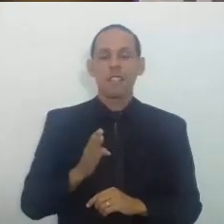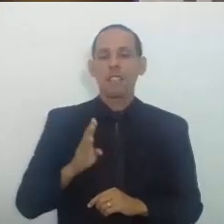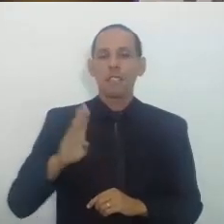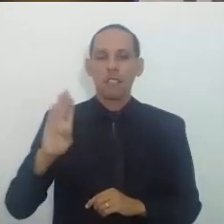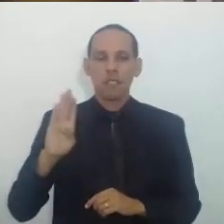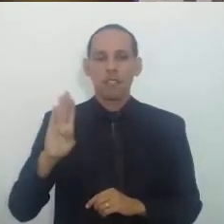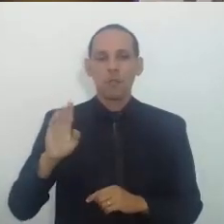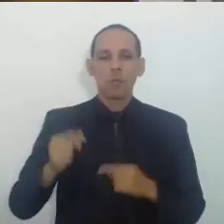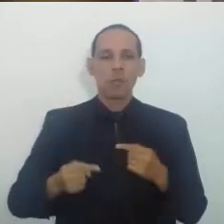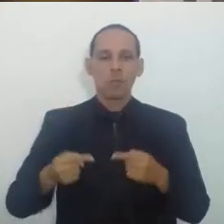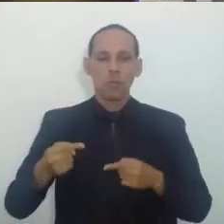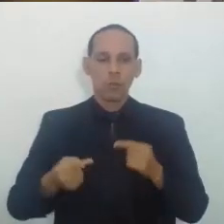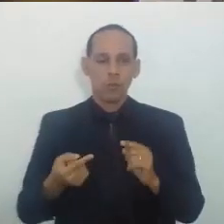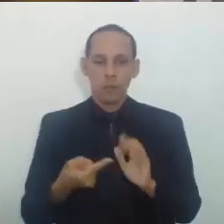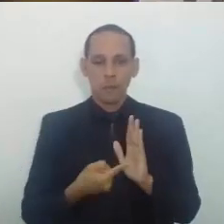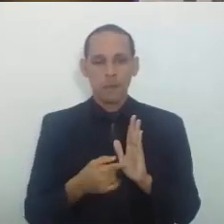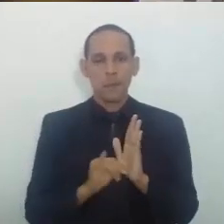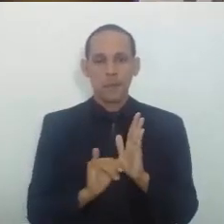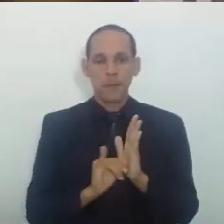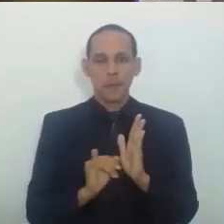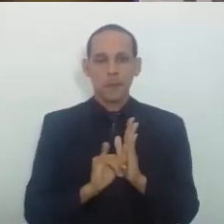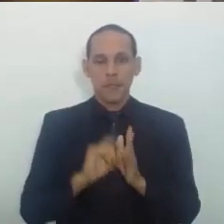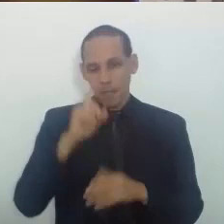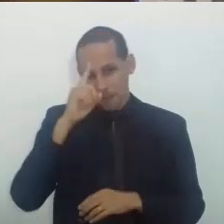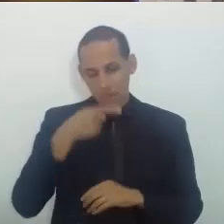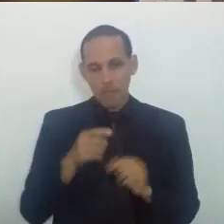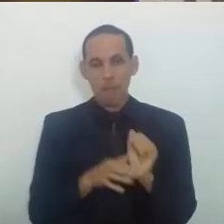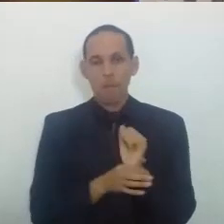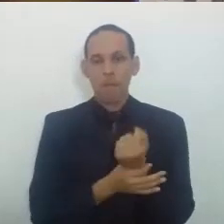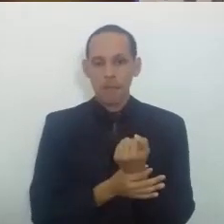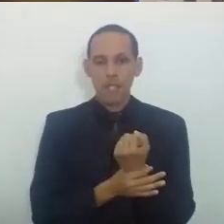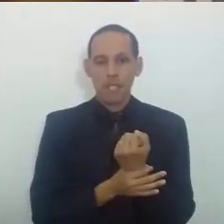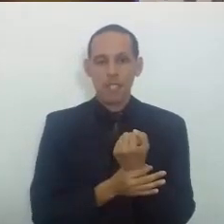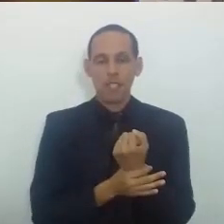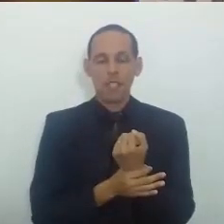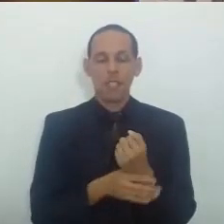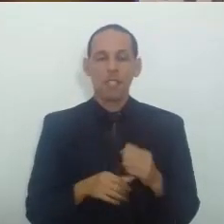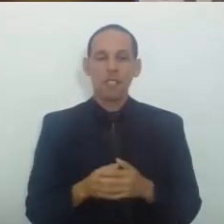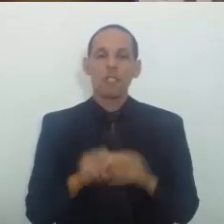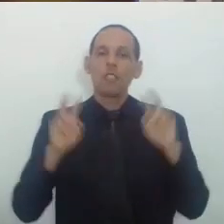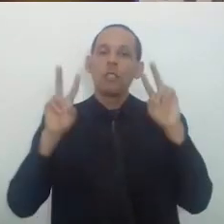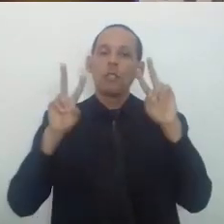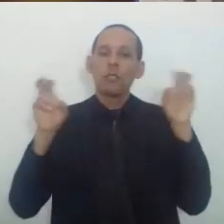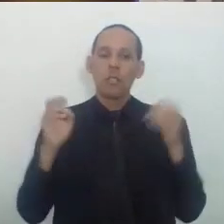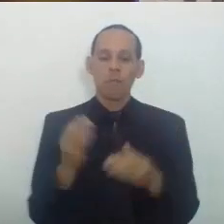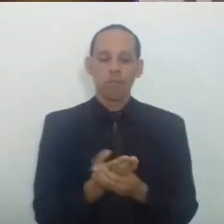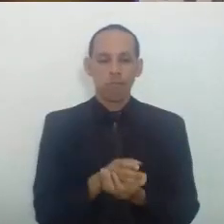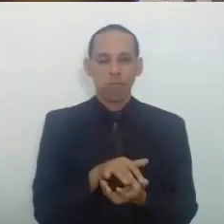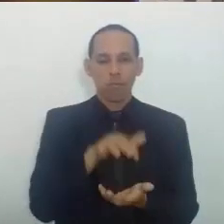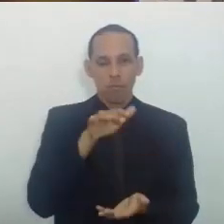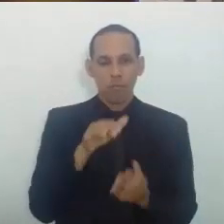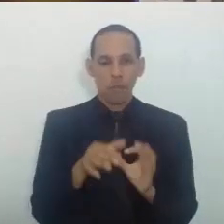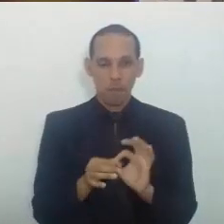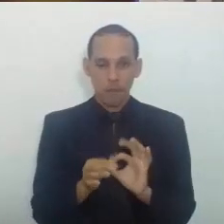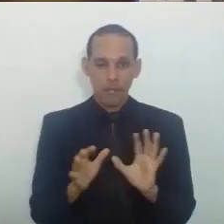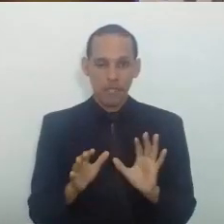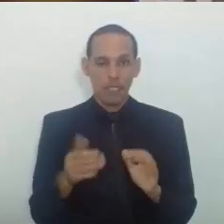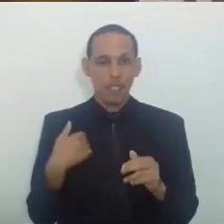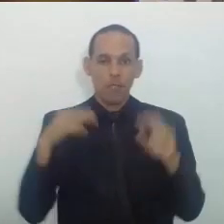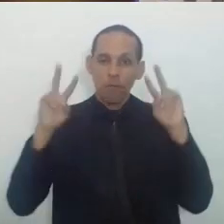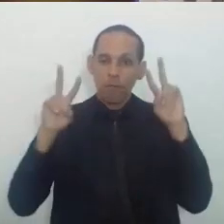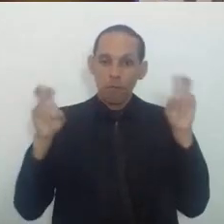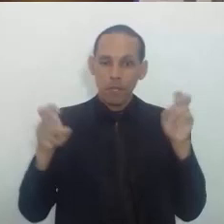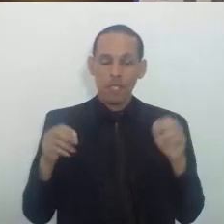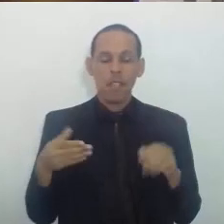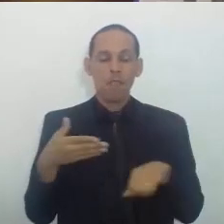E autor do mandato de segurança nº tal Sua habilitação nos autos Aí eu abro aspas De modo a viabilizar